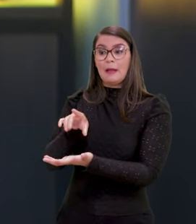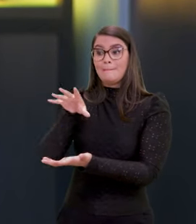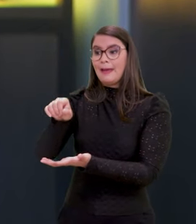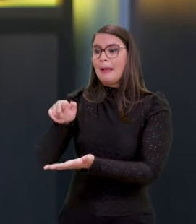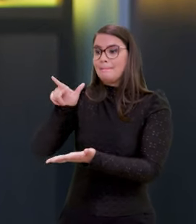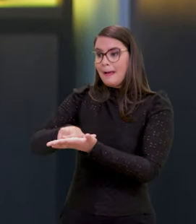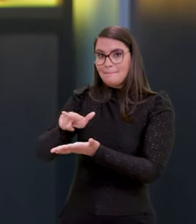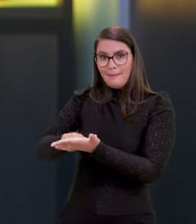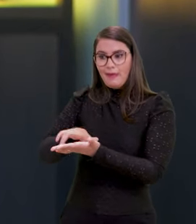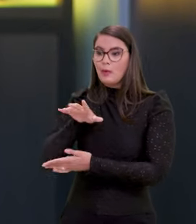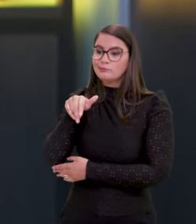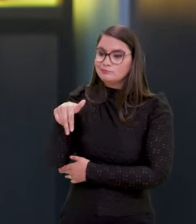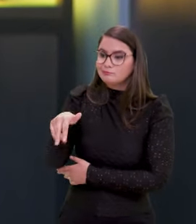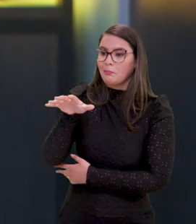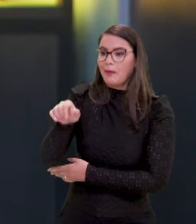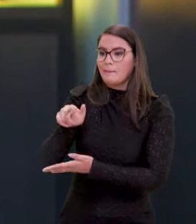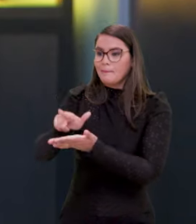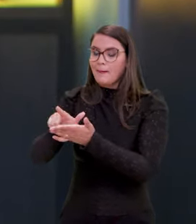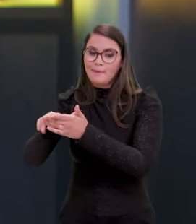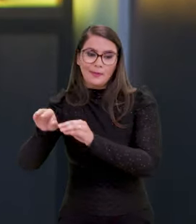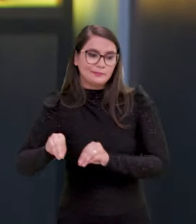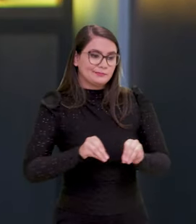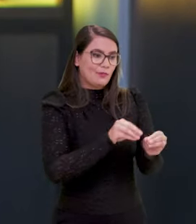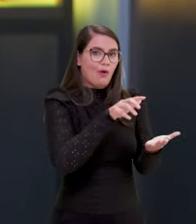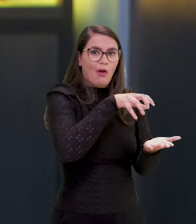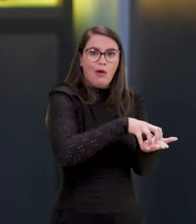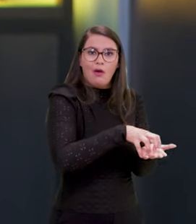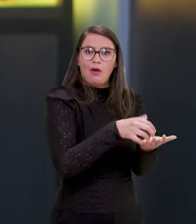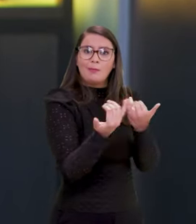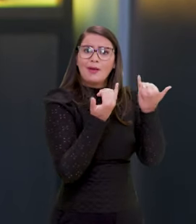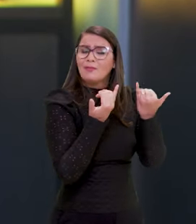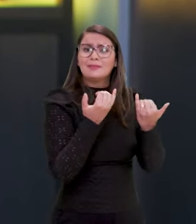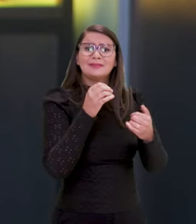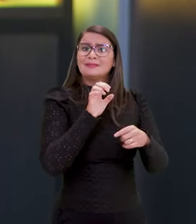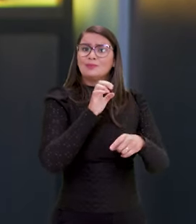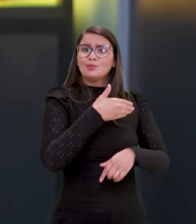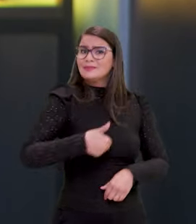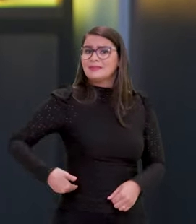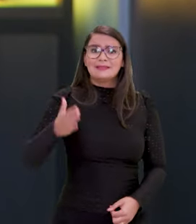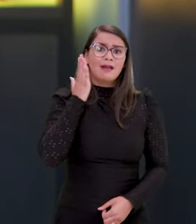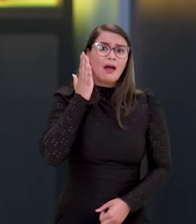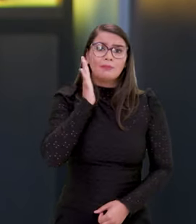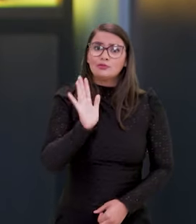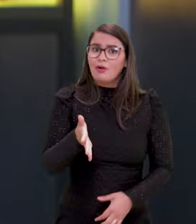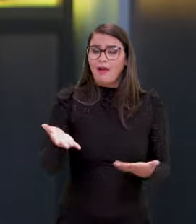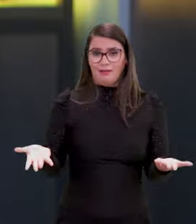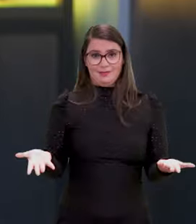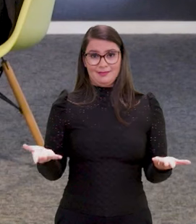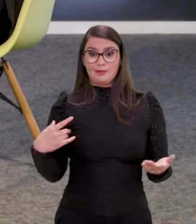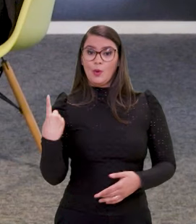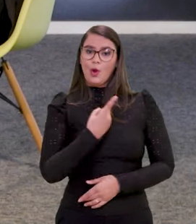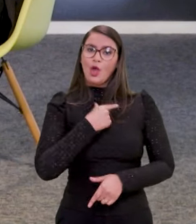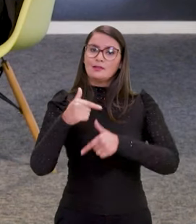pegar aquele papel lá no órgão, né? E levar para o outro, para uma informação que o Estado já tem no outro órgão. Então, a